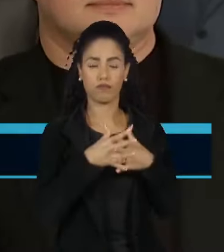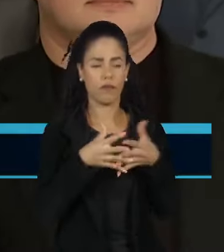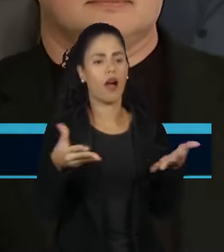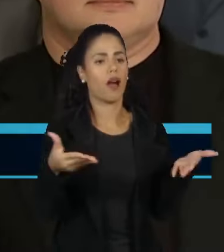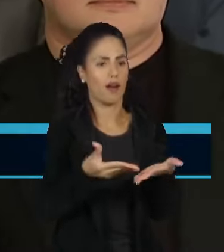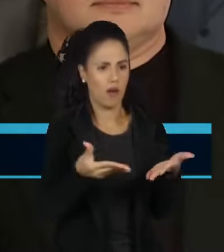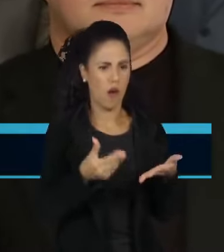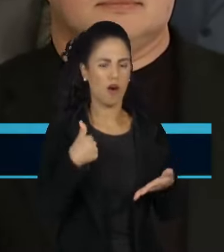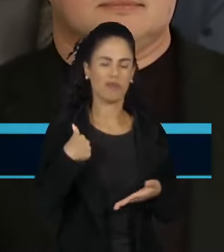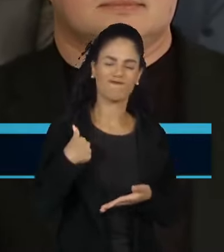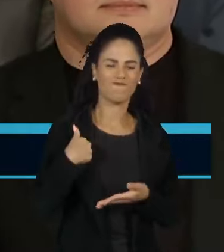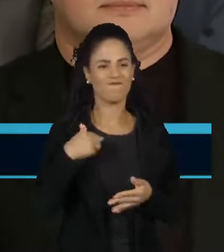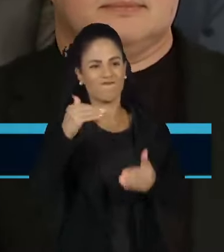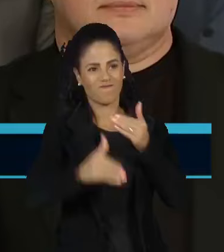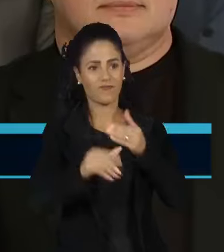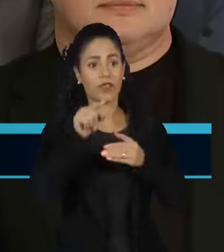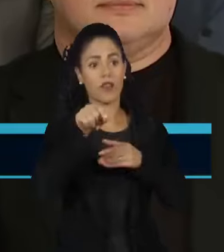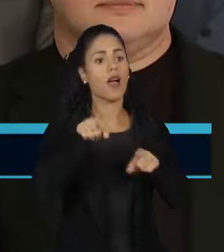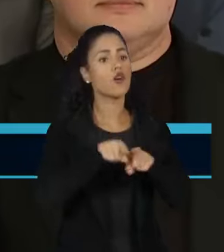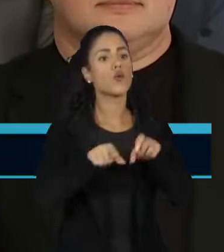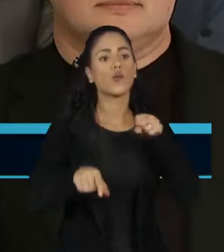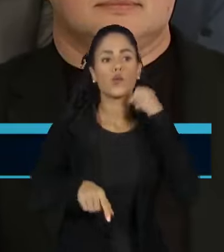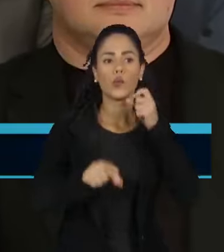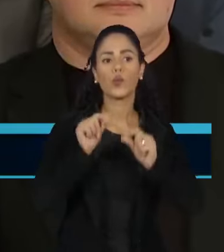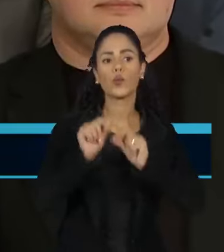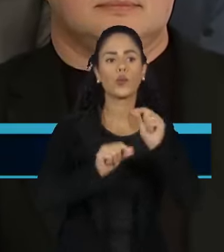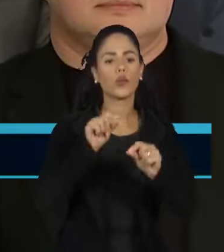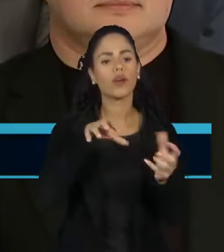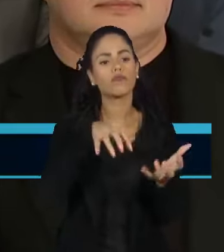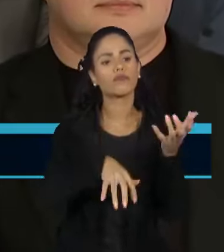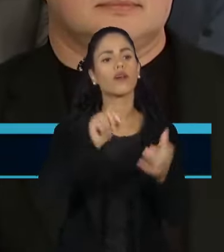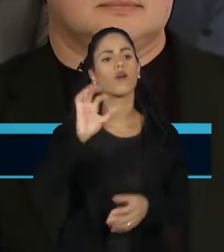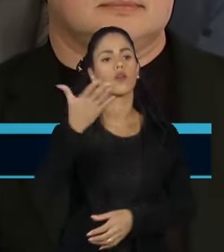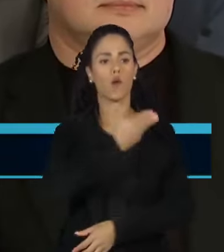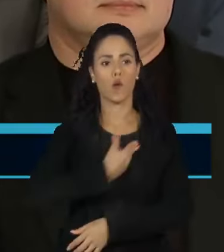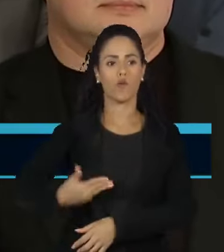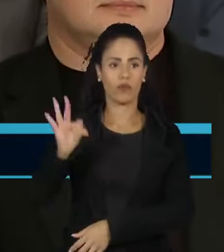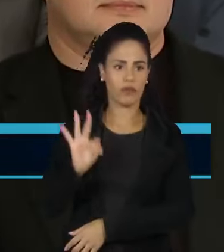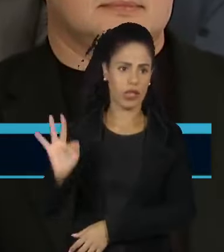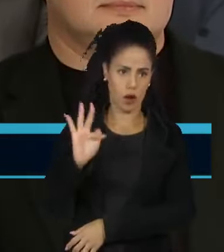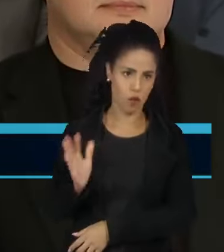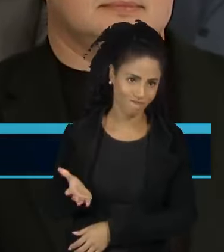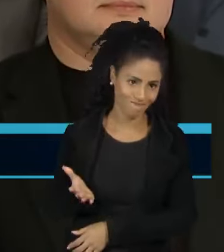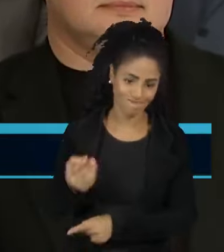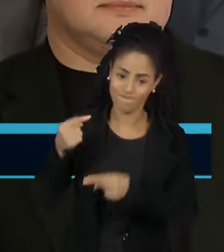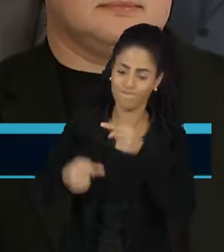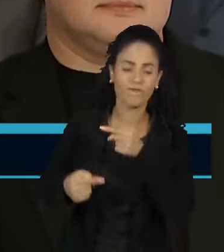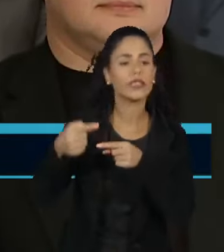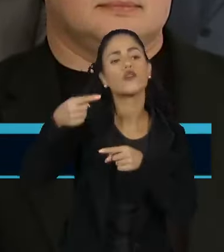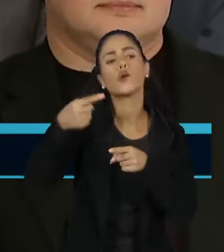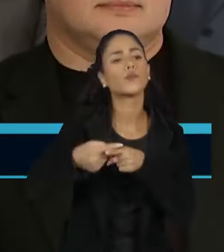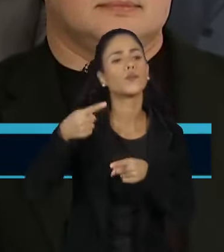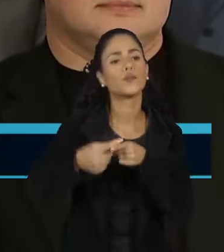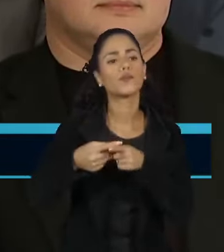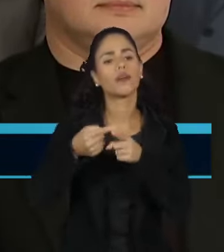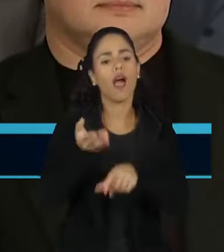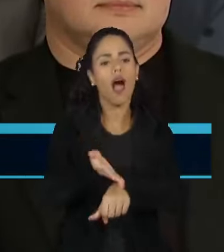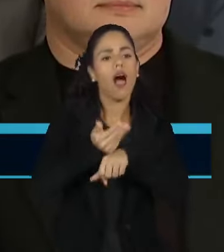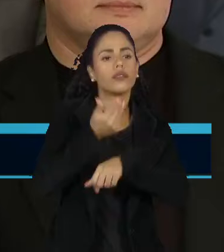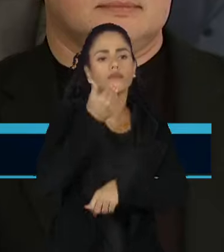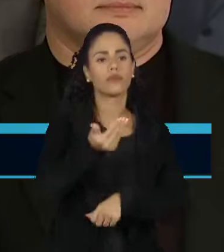muita insatisfação ao Congresso Nacional foi o comportamento do governo federal. Por que precipitar